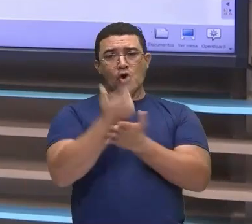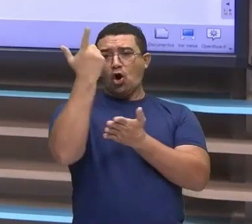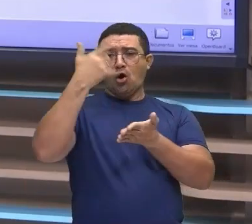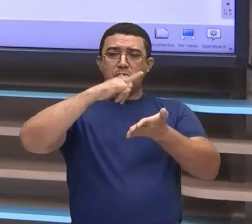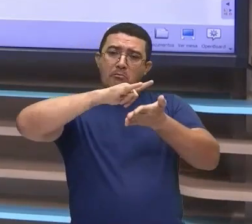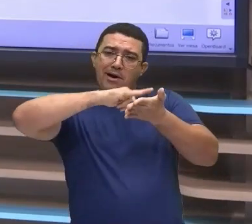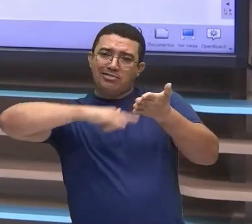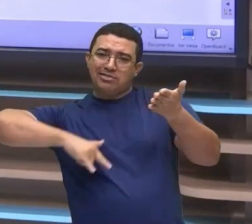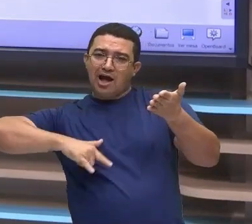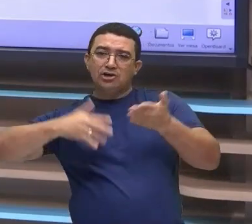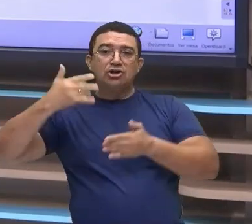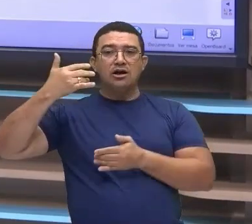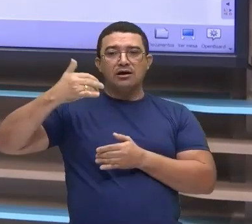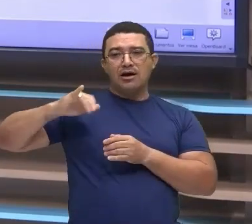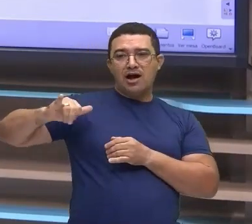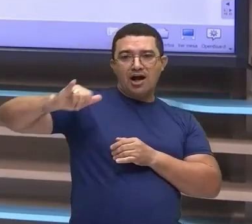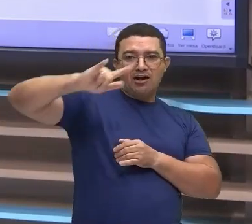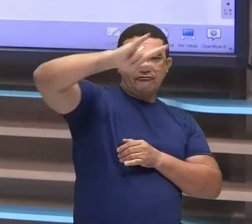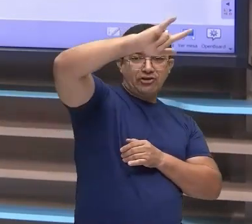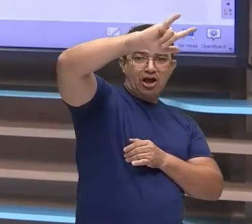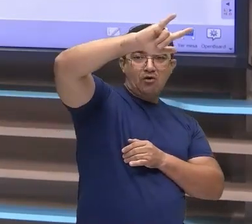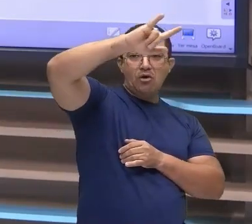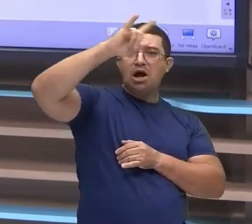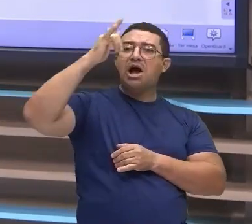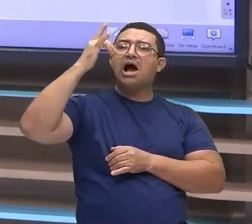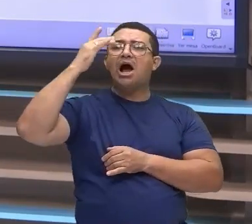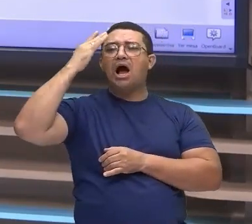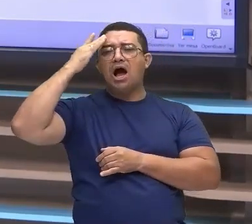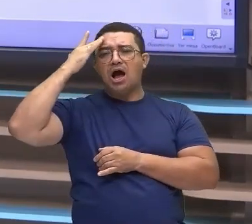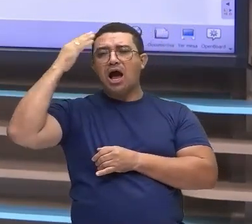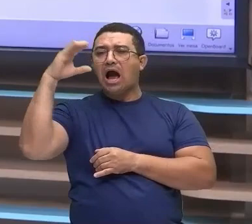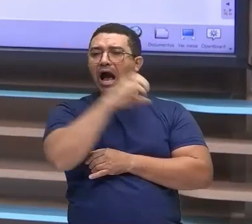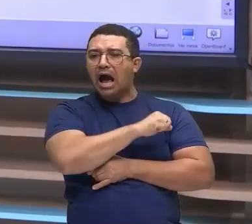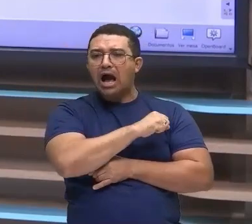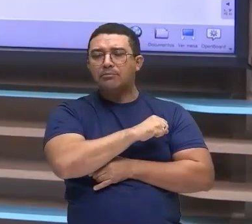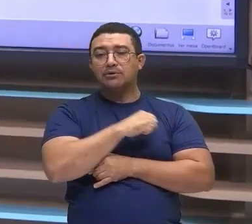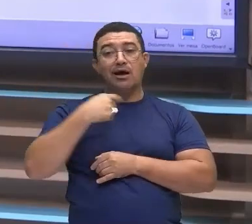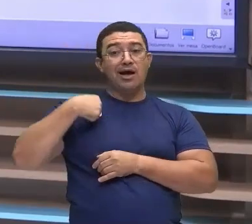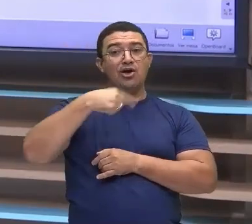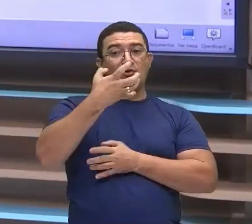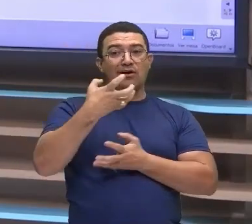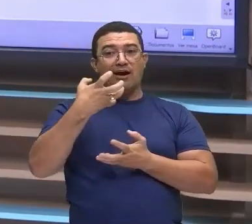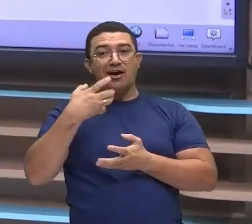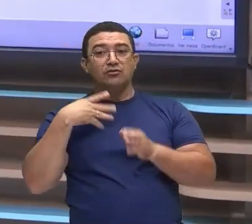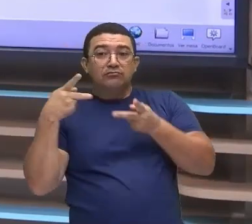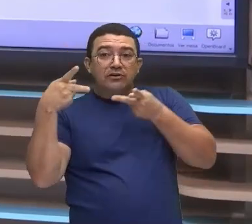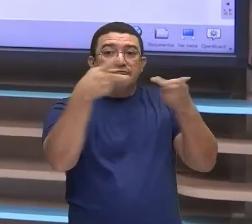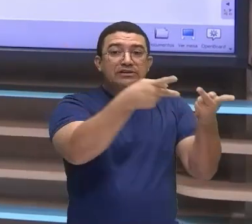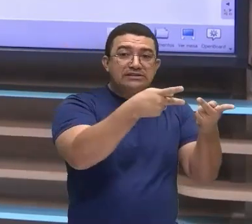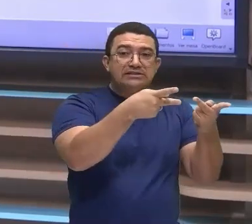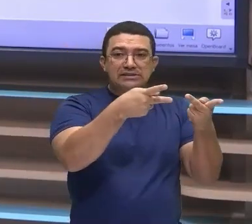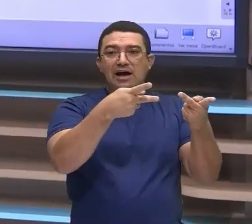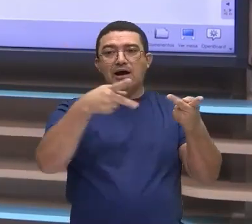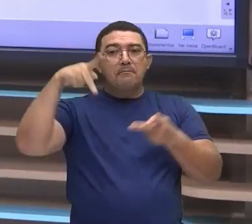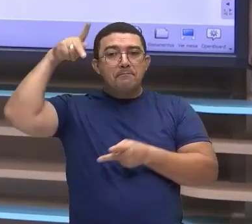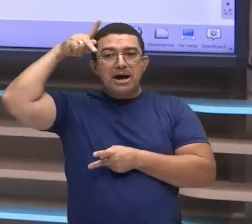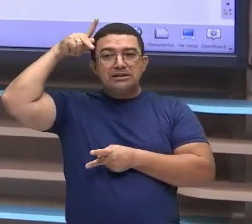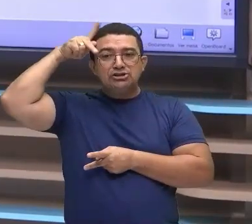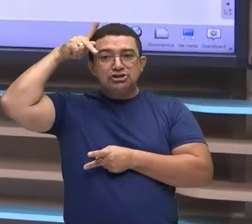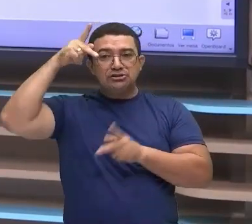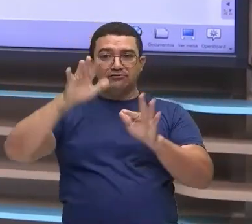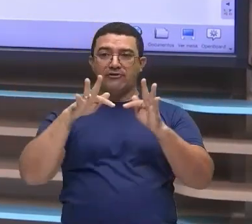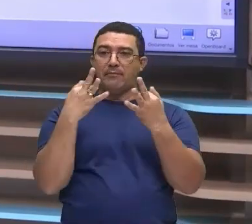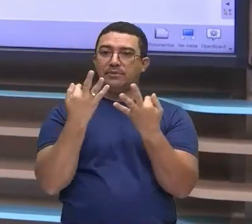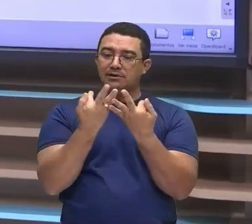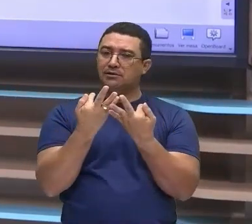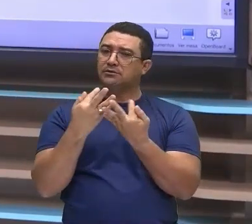rapidamente, né? Quero visitar os meus familiares lá em Parintins, pego um avião e viajo para Parintins, ou então eu